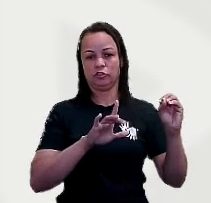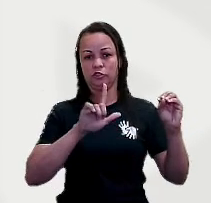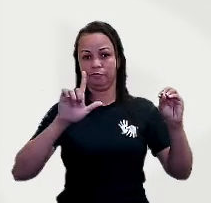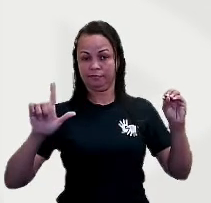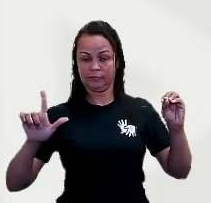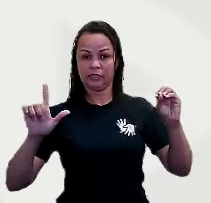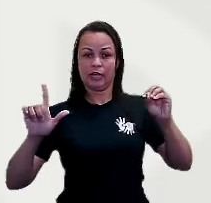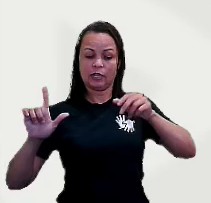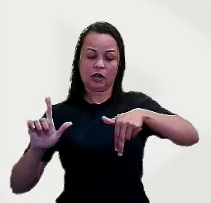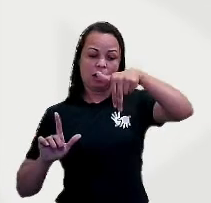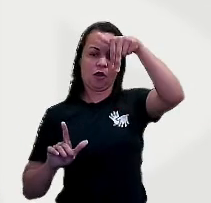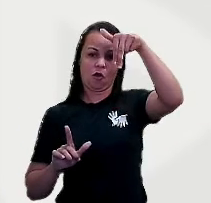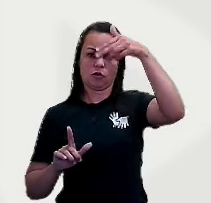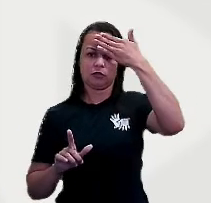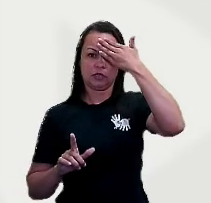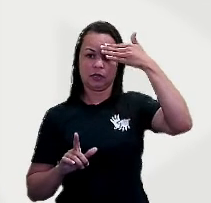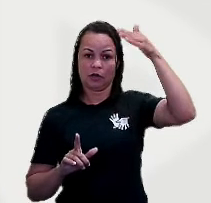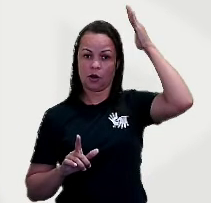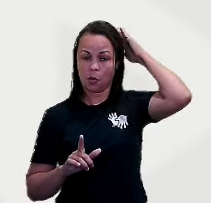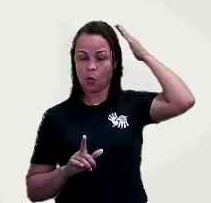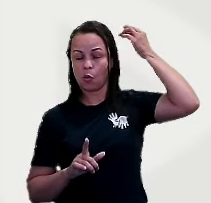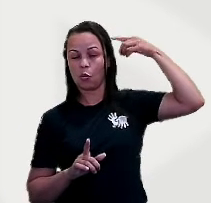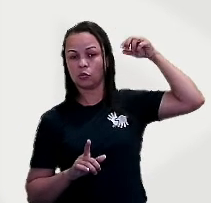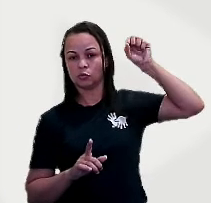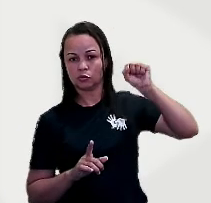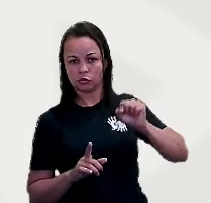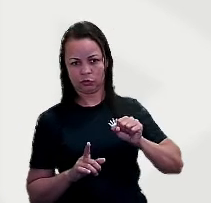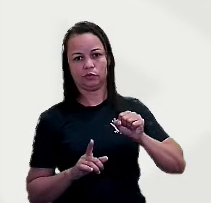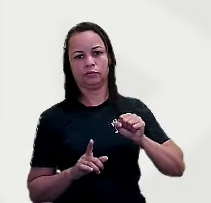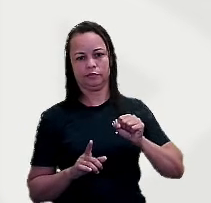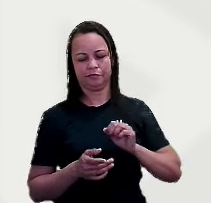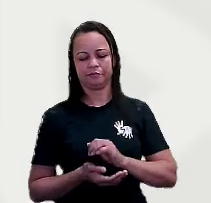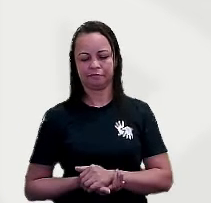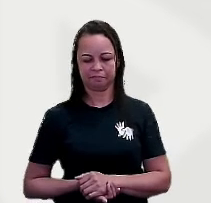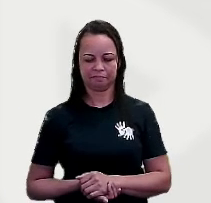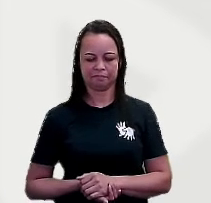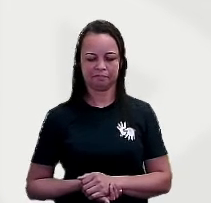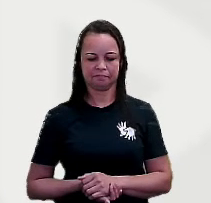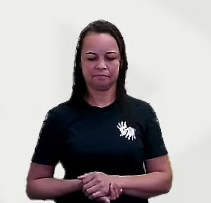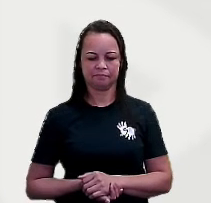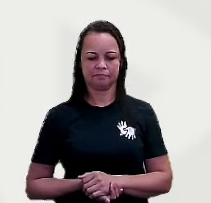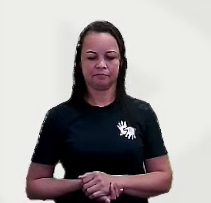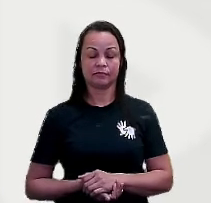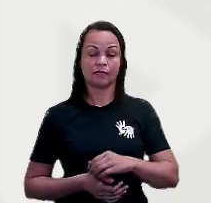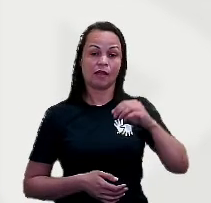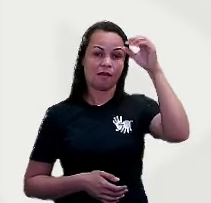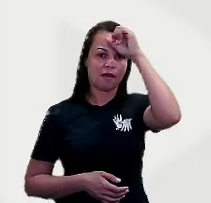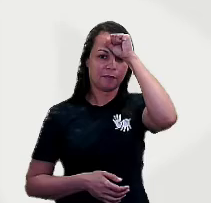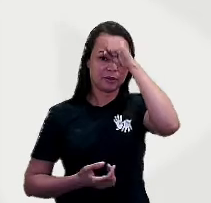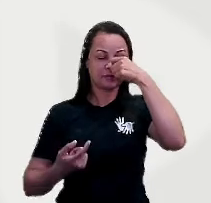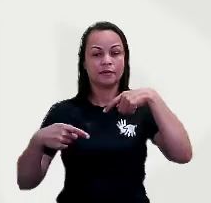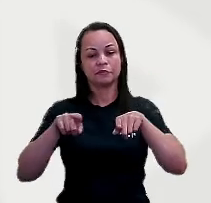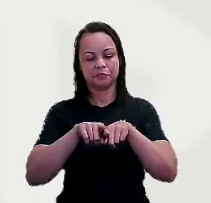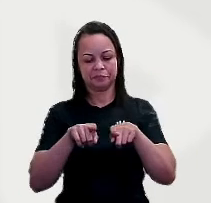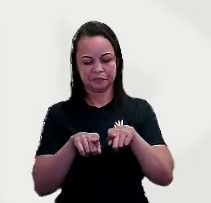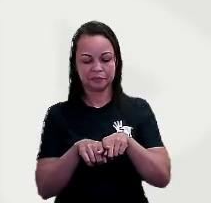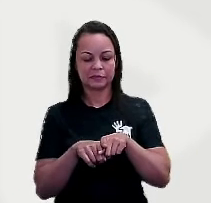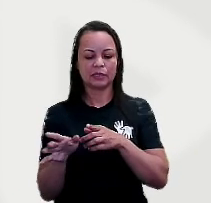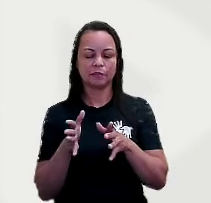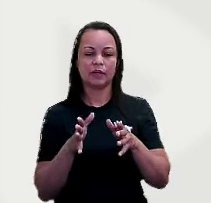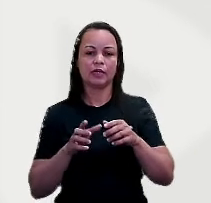a minha frente vai estar o norte e atrás de mim vai estar o sul. Não é isso? Nós também aprendemos que a bússola